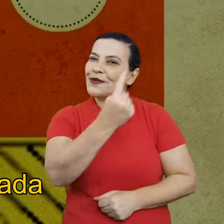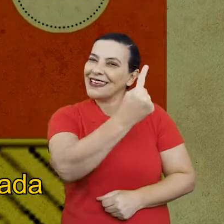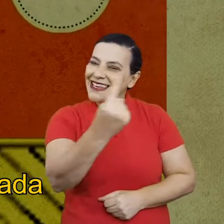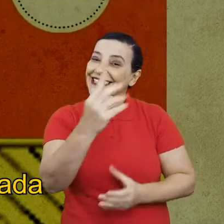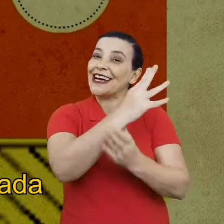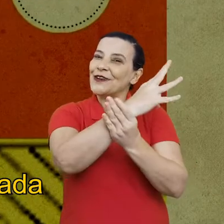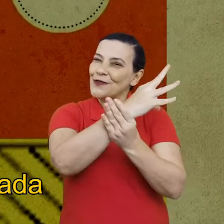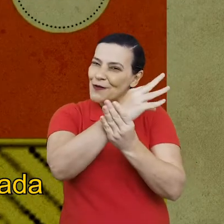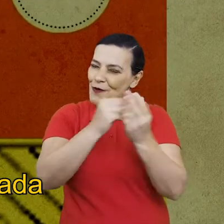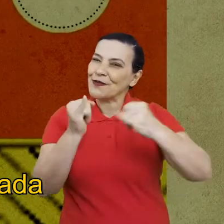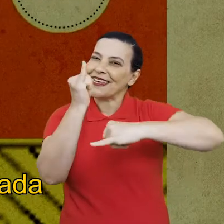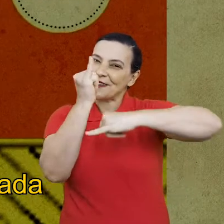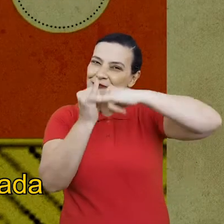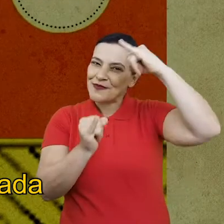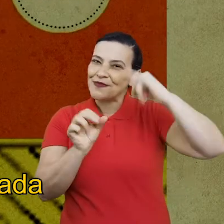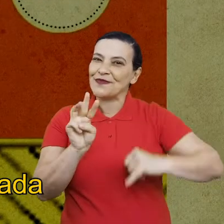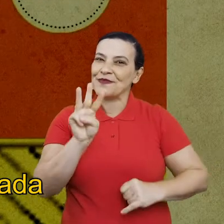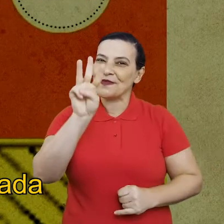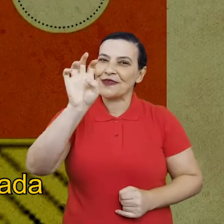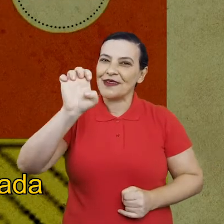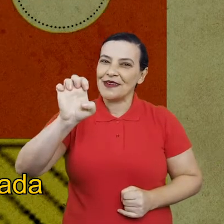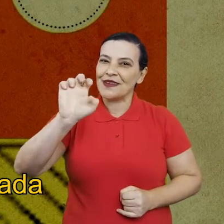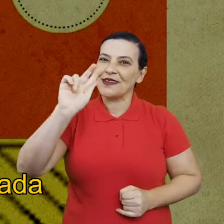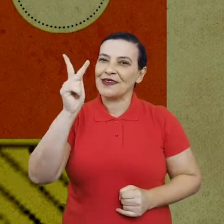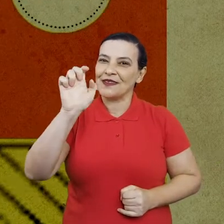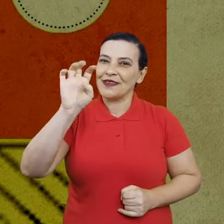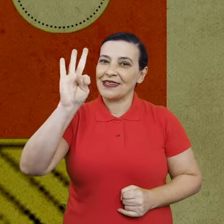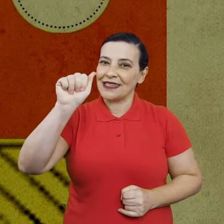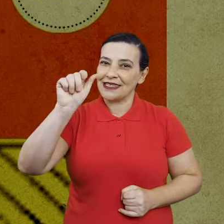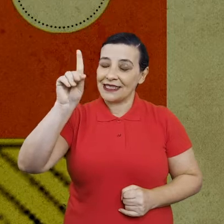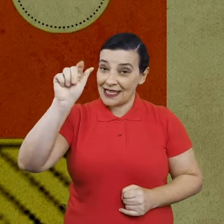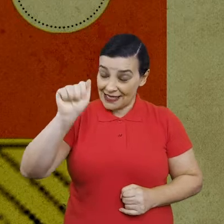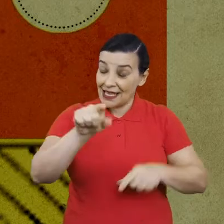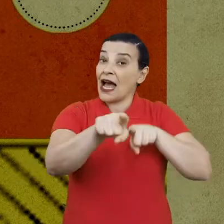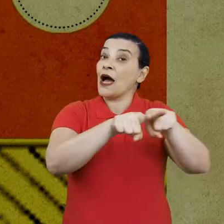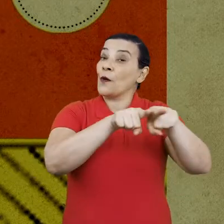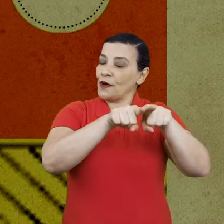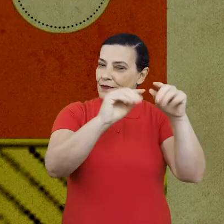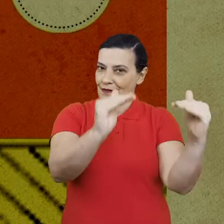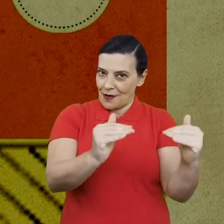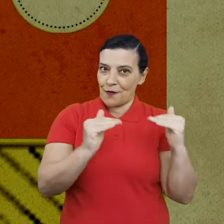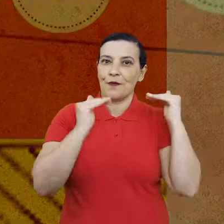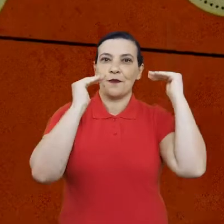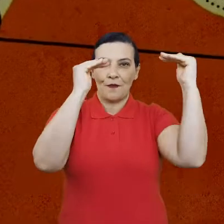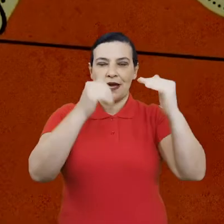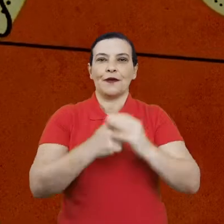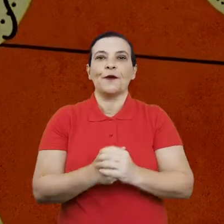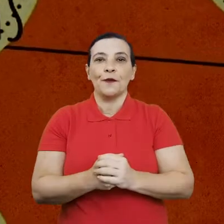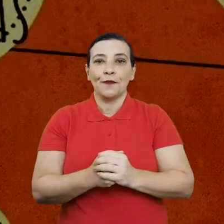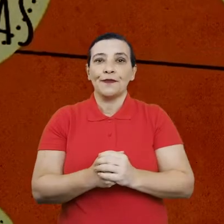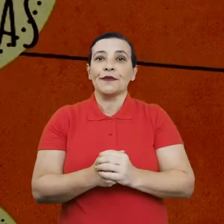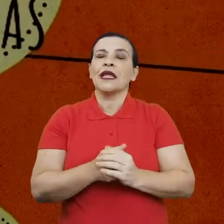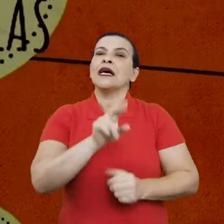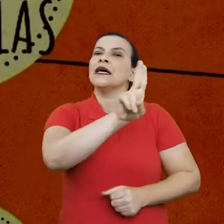carregam são derivados diretamente de Vertadã, que no caso seria o irmão maior. Constituem